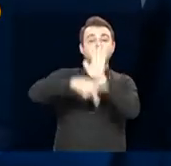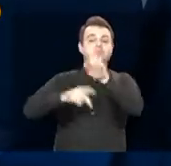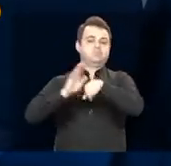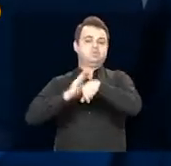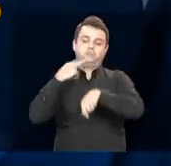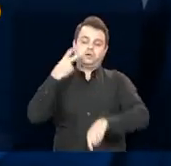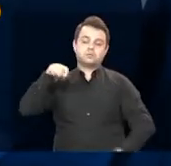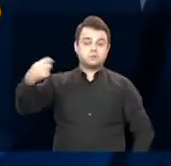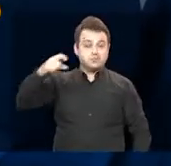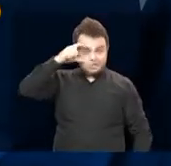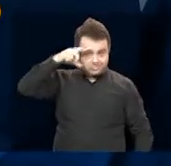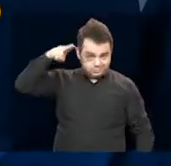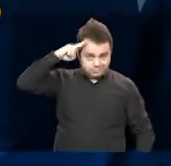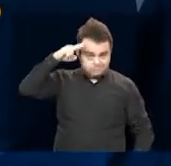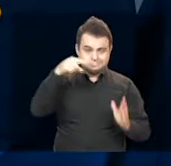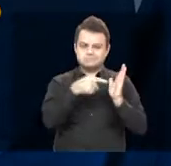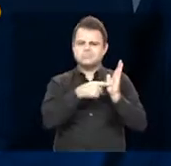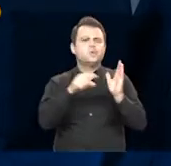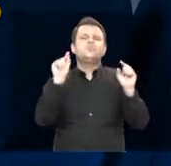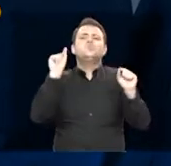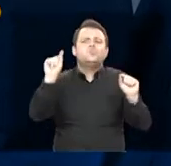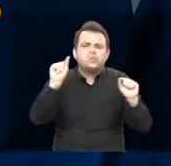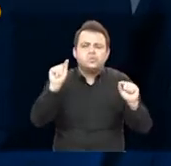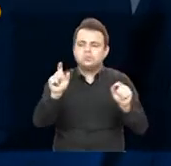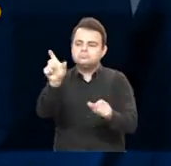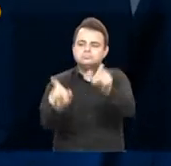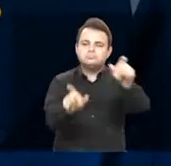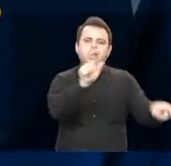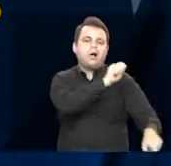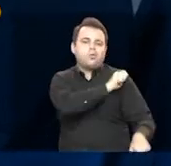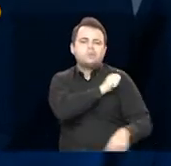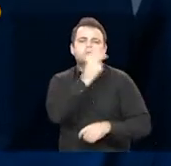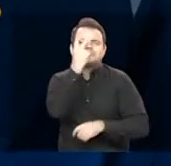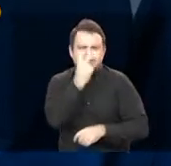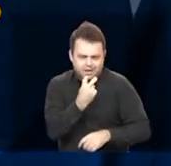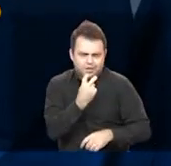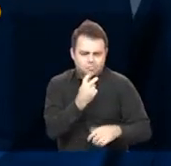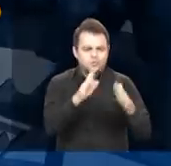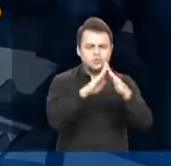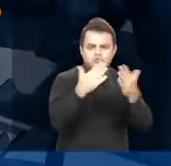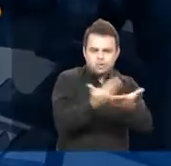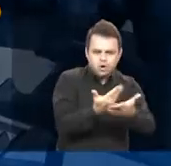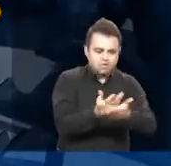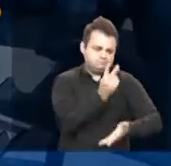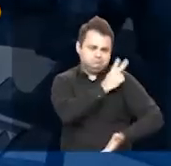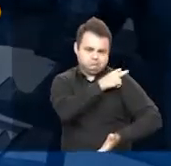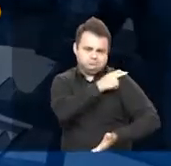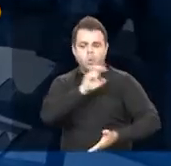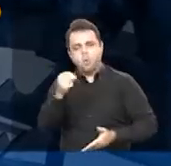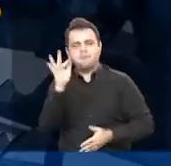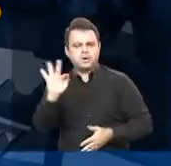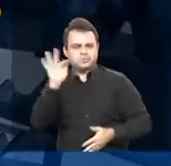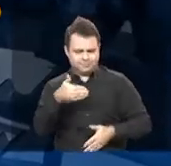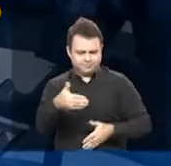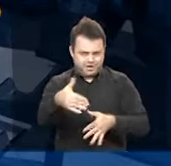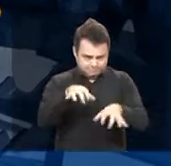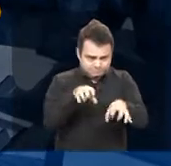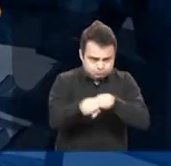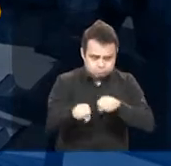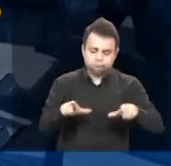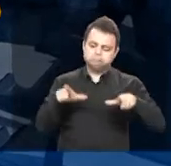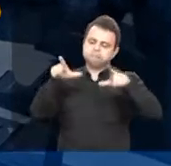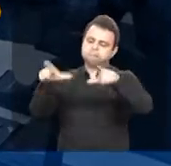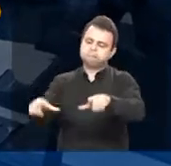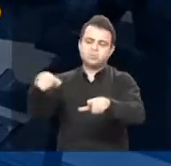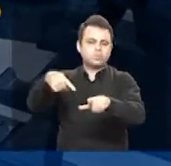Serbeto apresentou o projeto que obriga a emissão de diplomas em braile para alunos com deficiência visual nas instituições